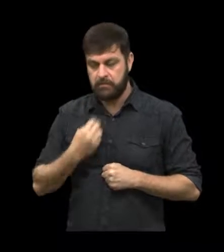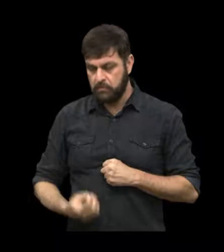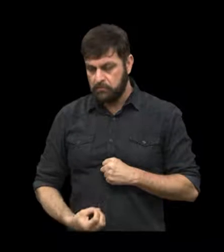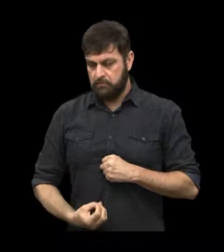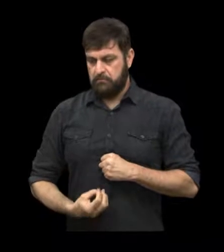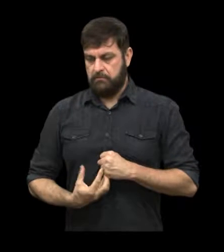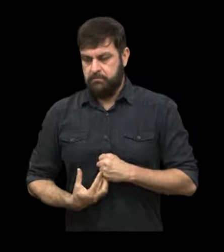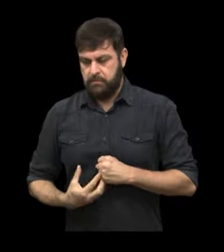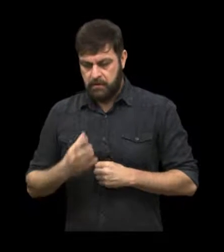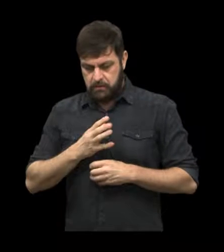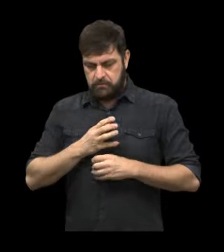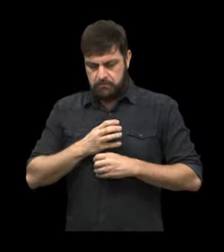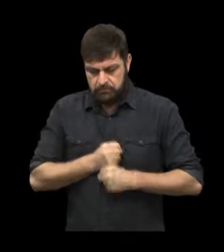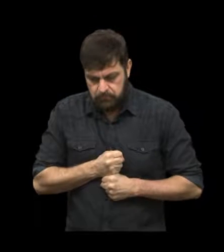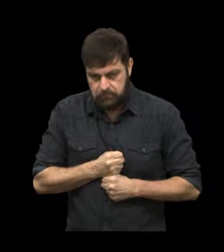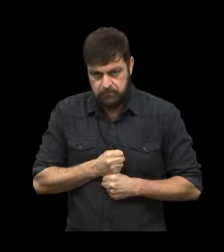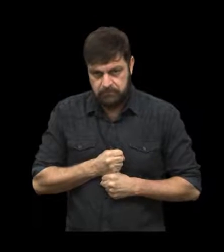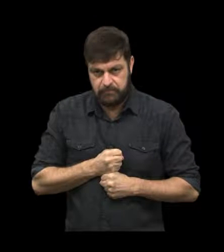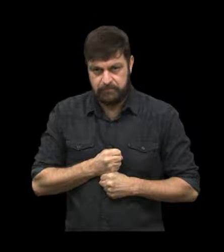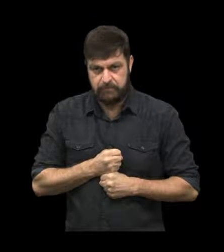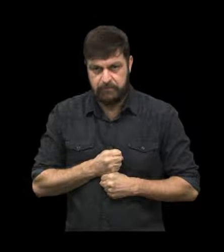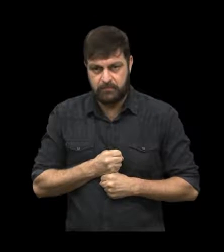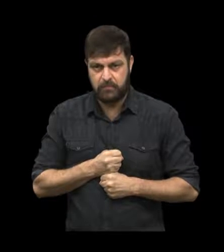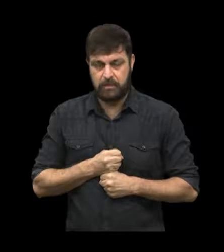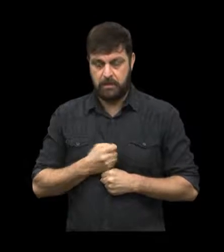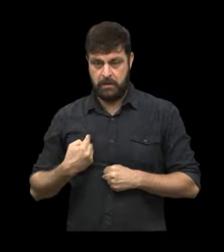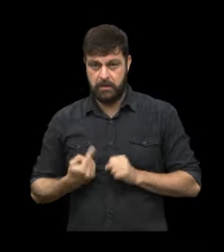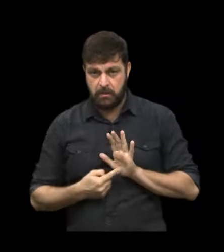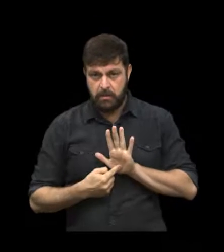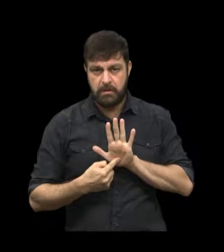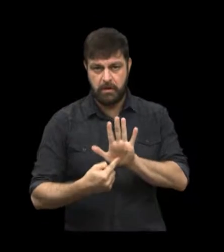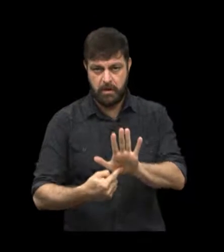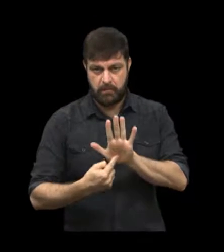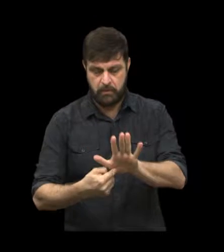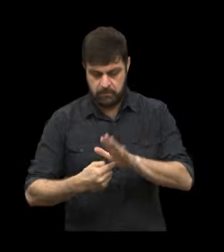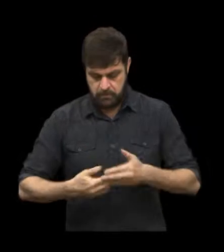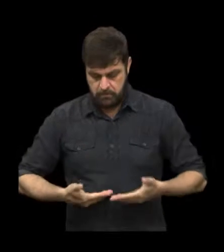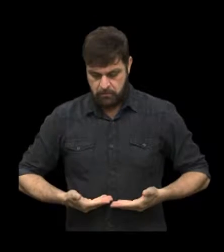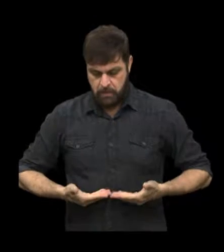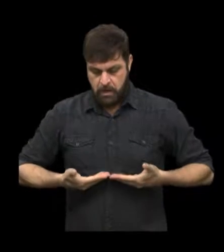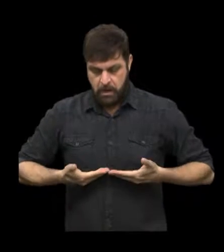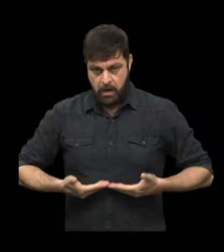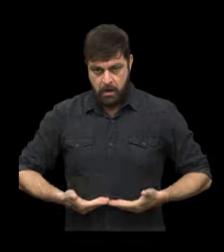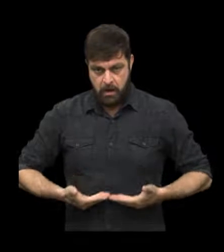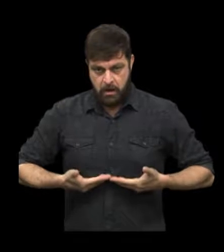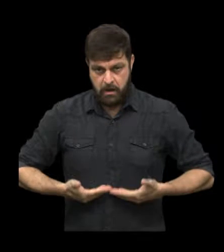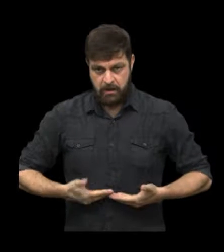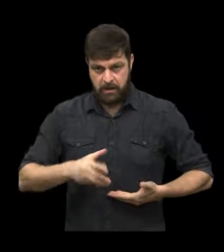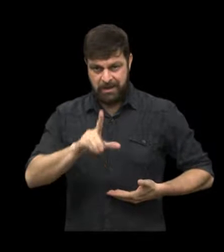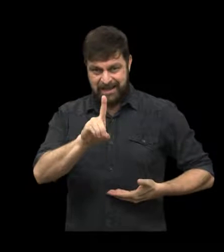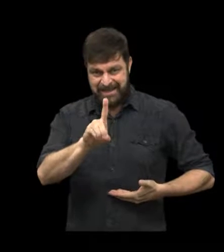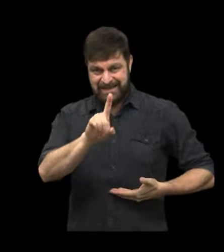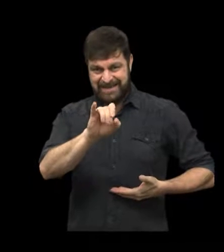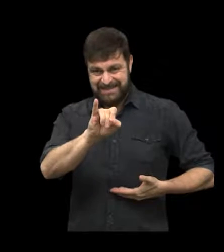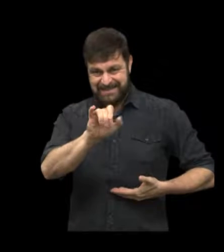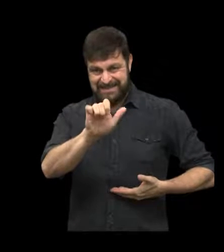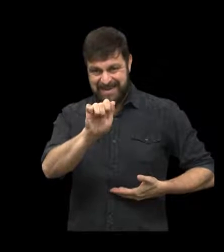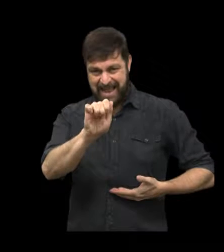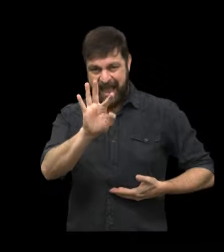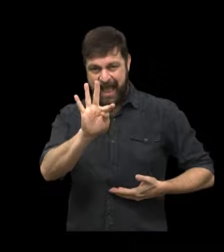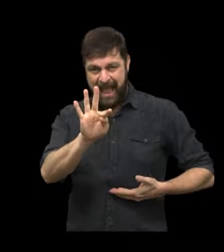passagem do ar do estômago para o esôfago e, consequentemente, para a boca. Então, aqui nós temos o diafragma, que é uma primeira